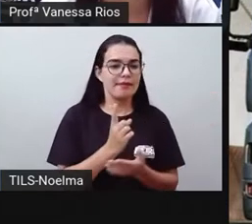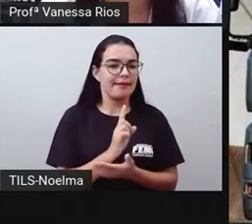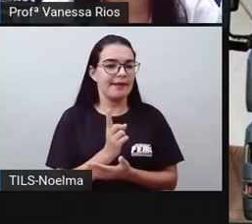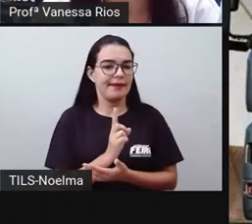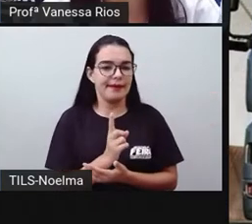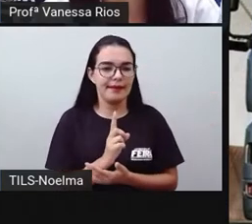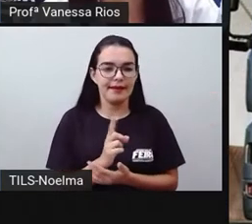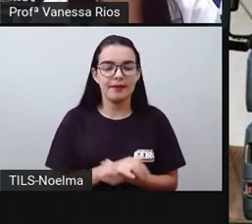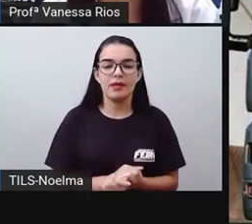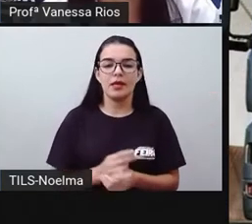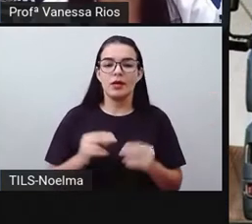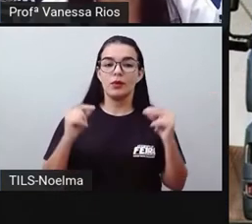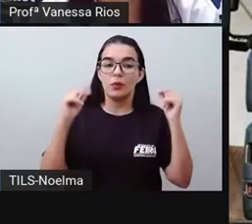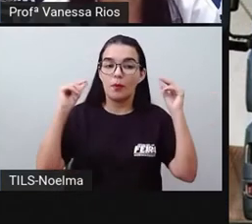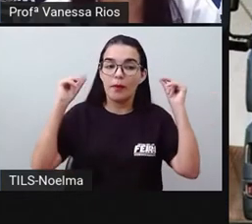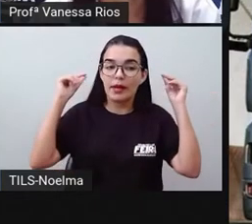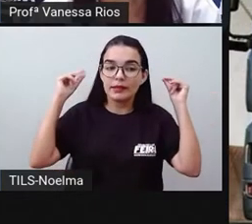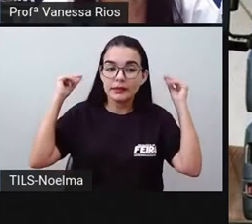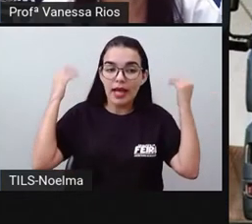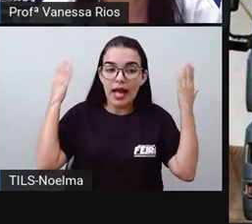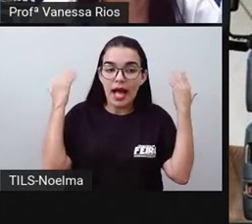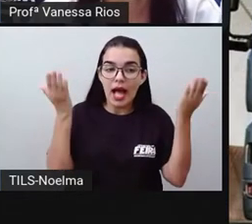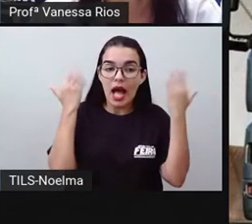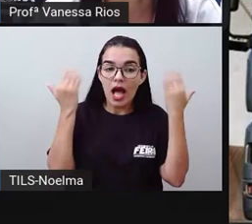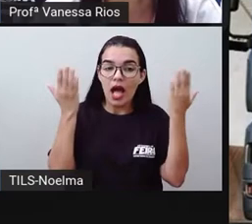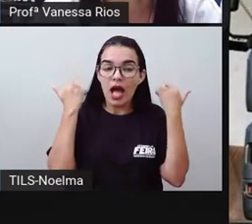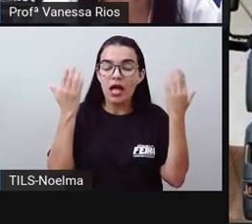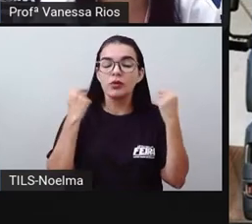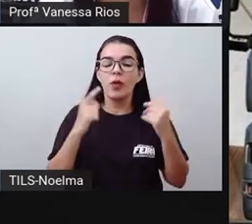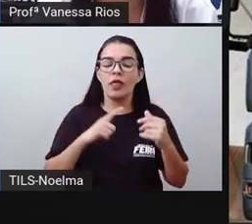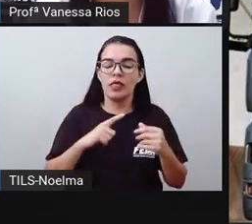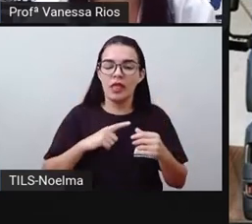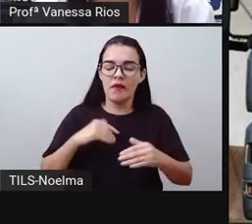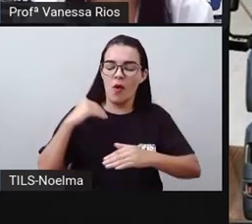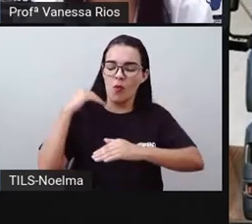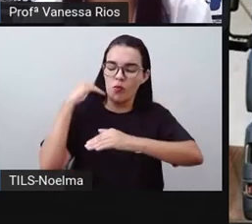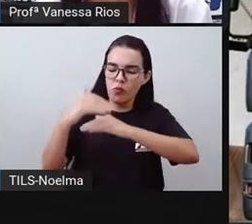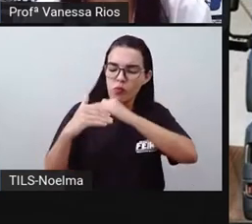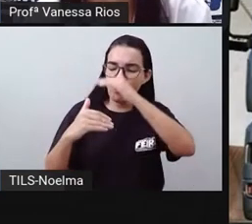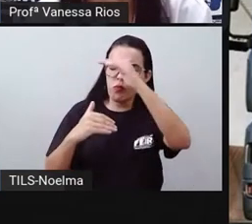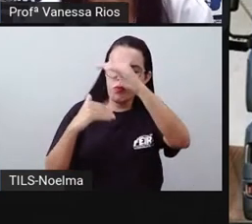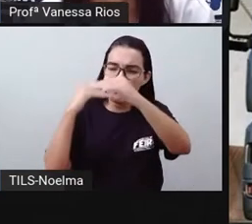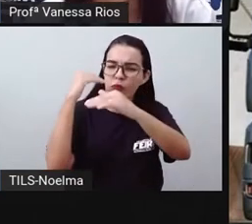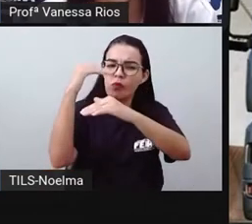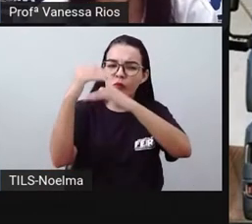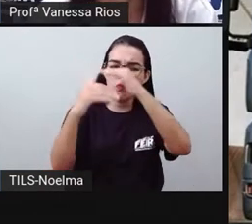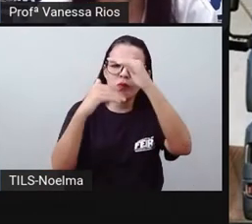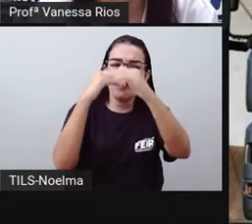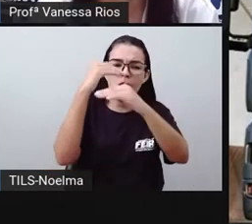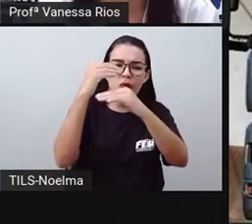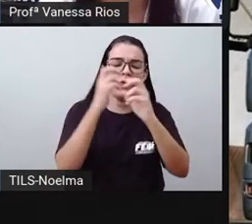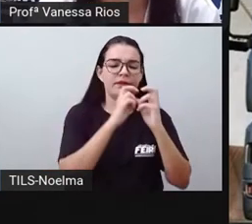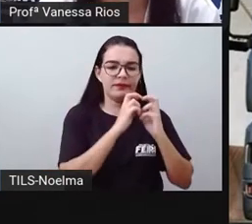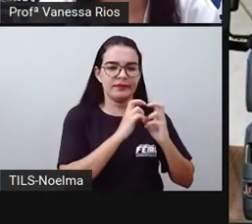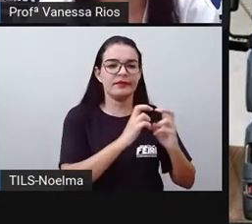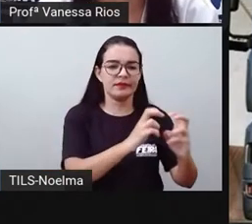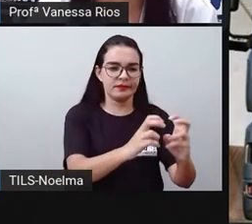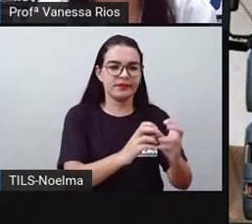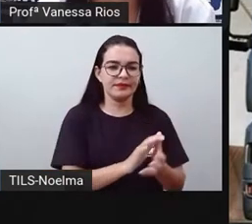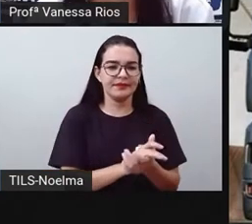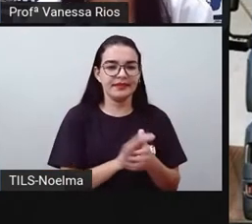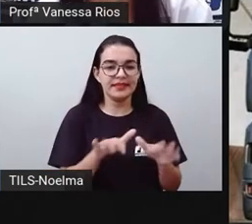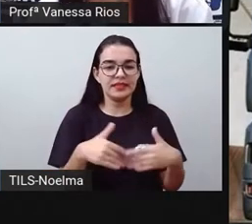que a gente está observando nesta imagem. Houve aí uma evolução dos transportes. E aí, a